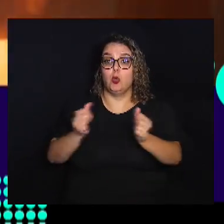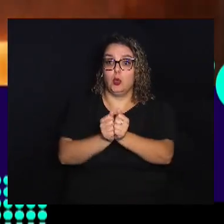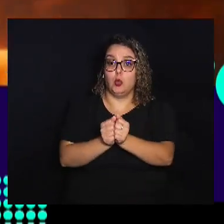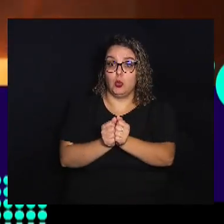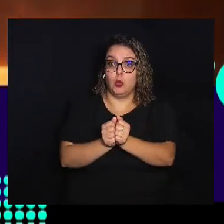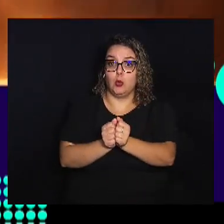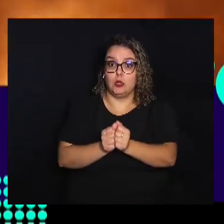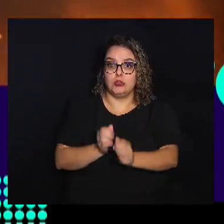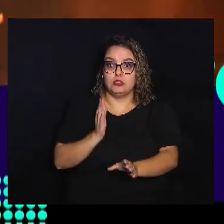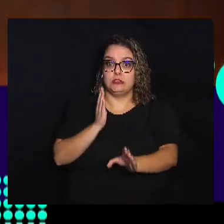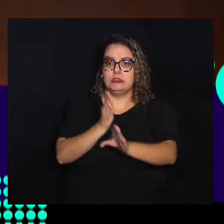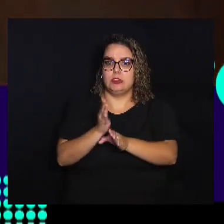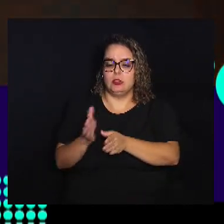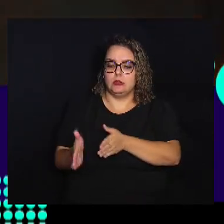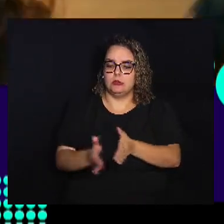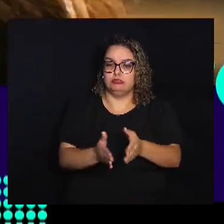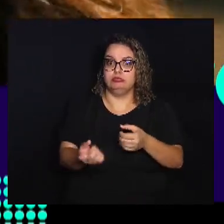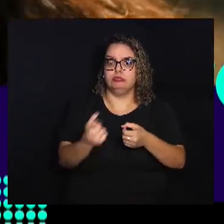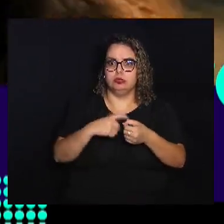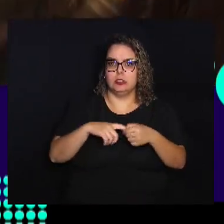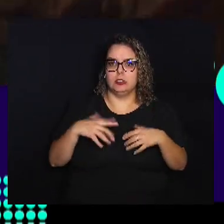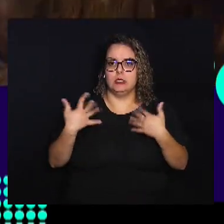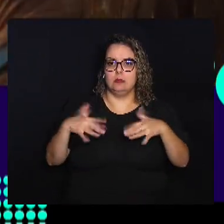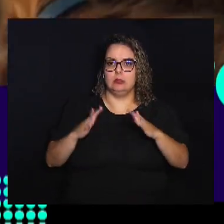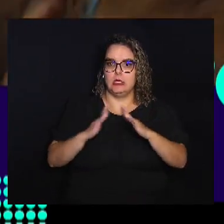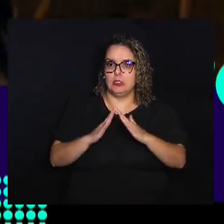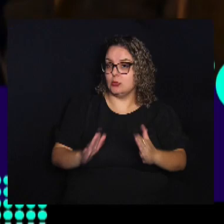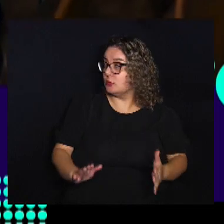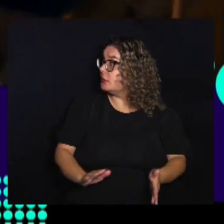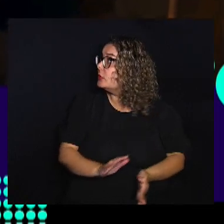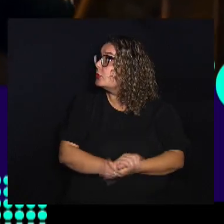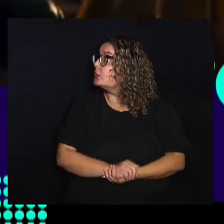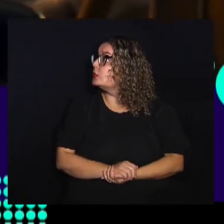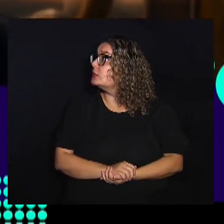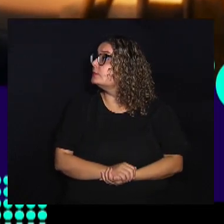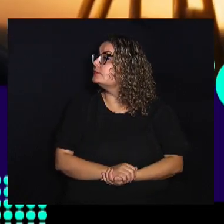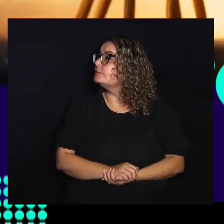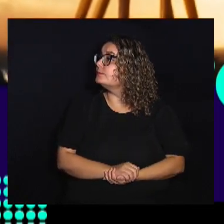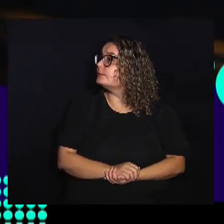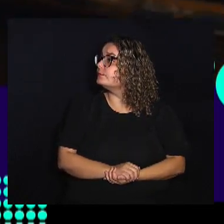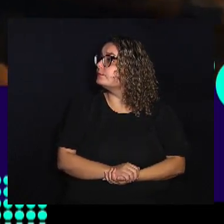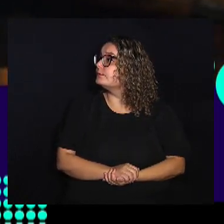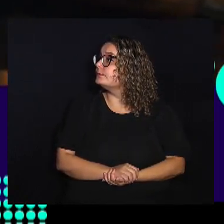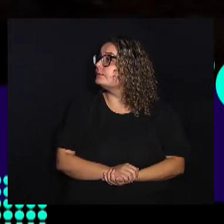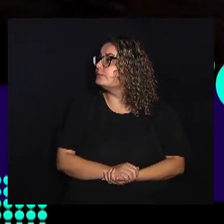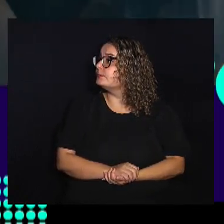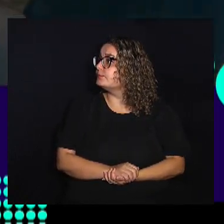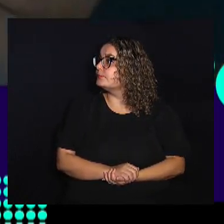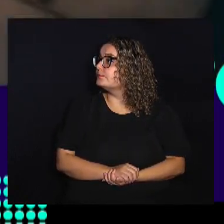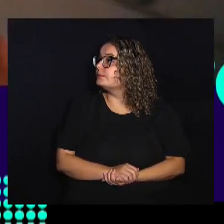encontrar O caminho De volta Para casa A questão É